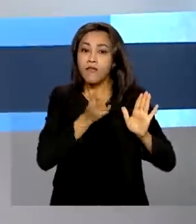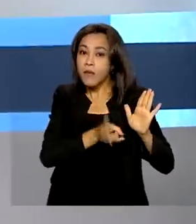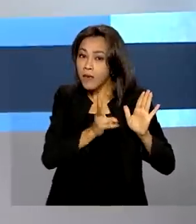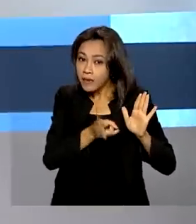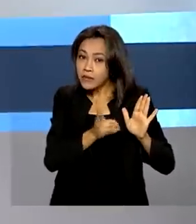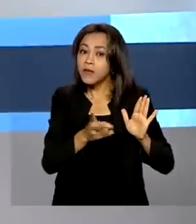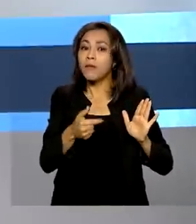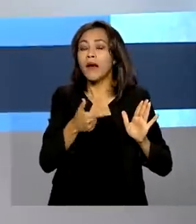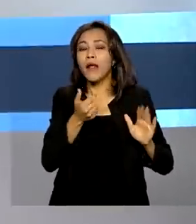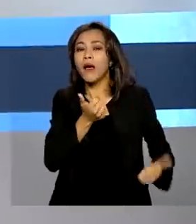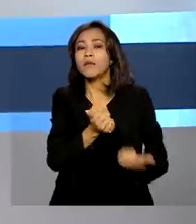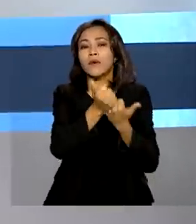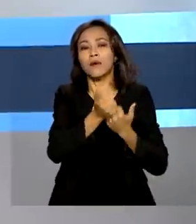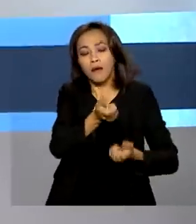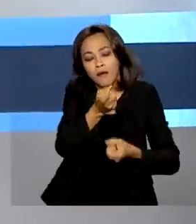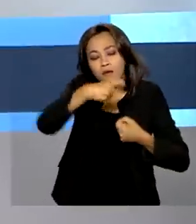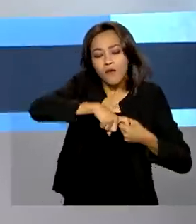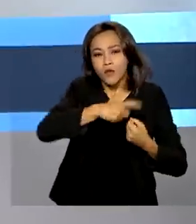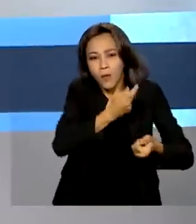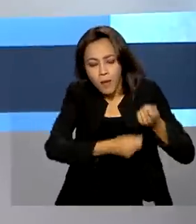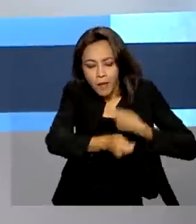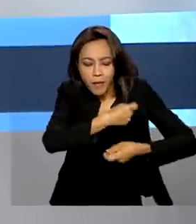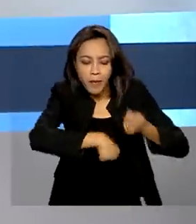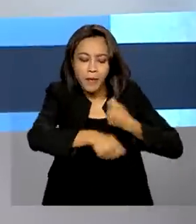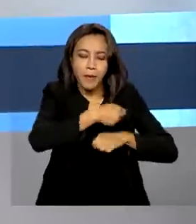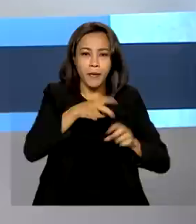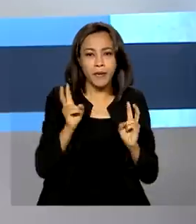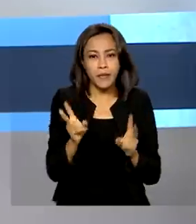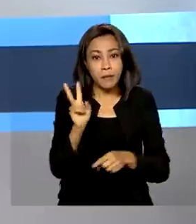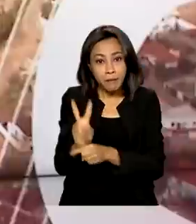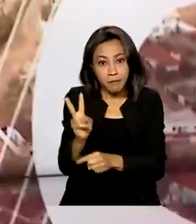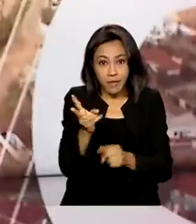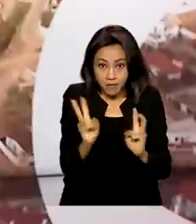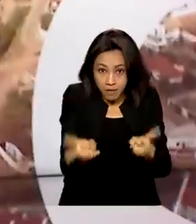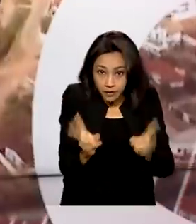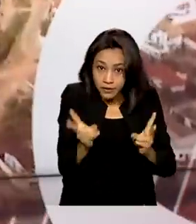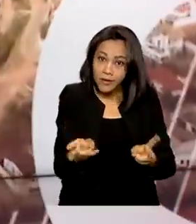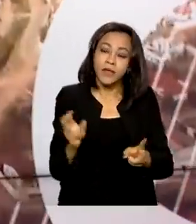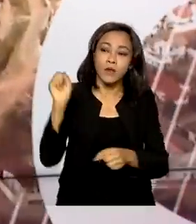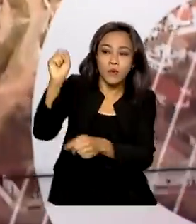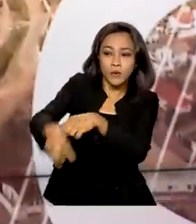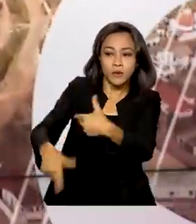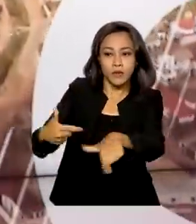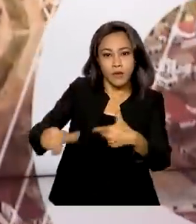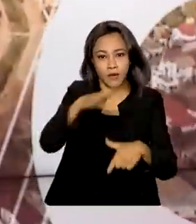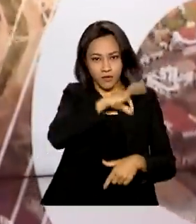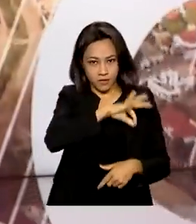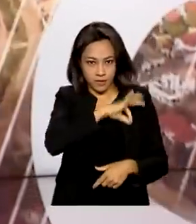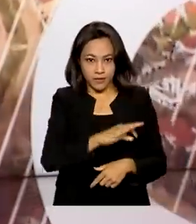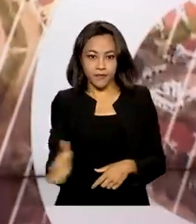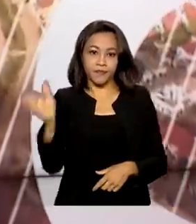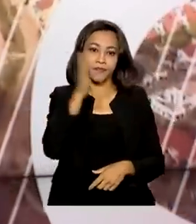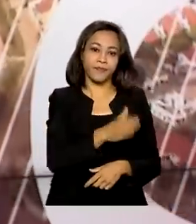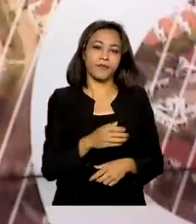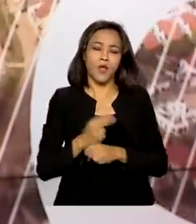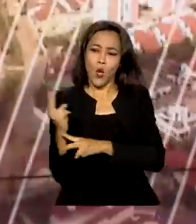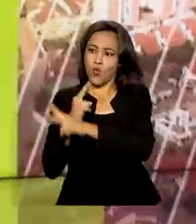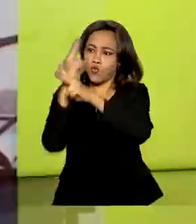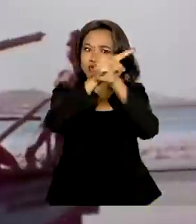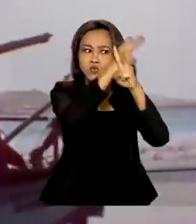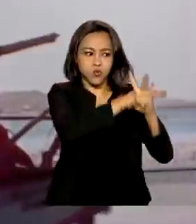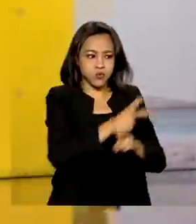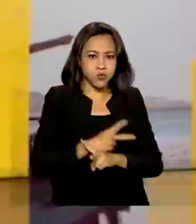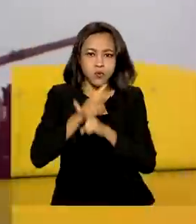ajudar na retomada econômica e na preservação de empregos e renda. O vento como fonte de energia.